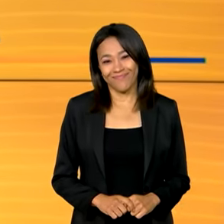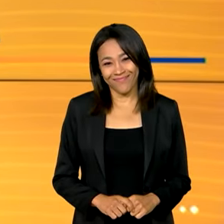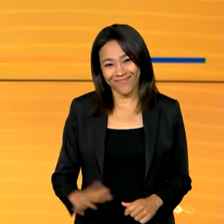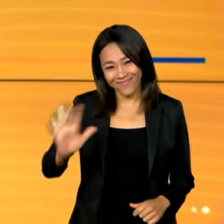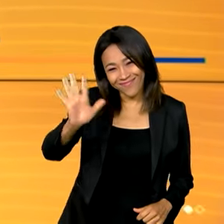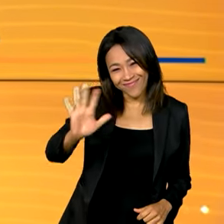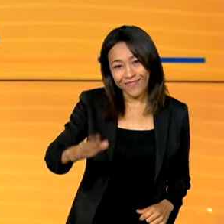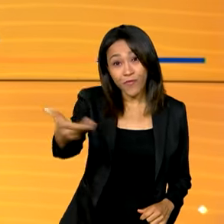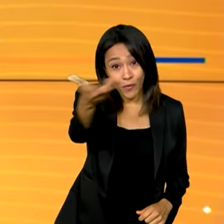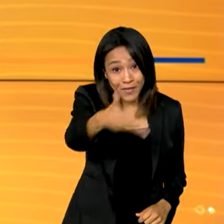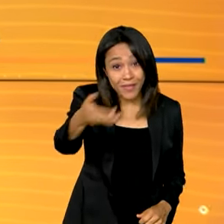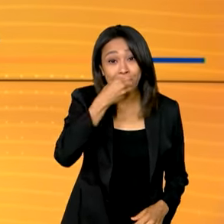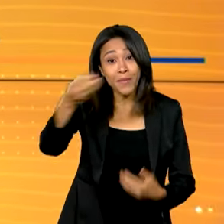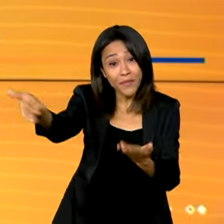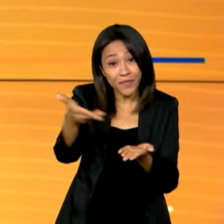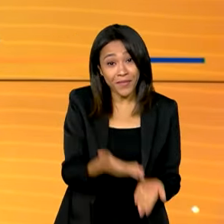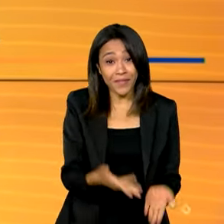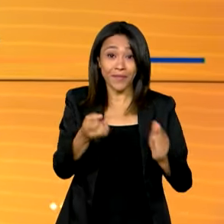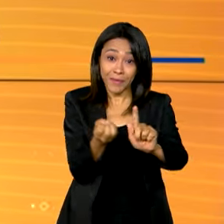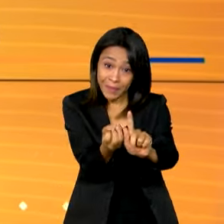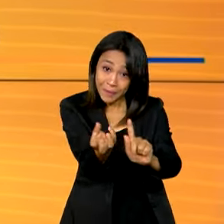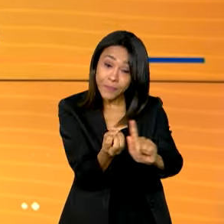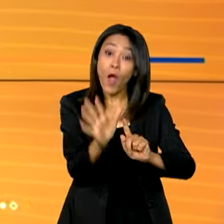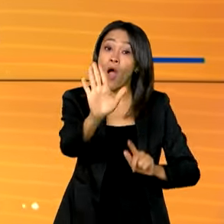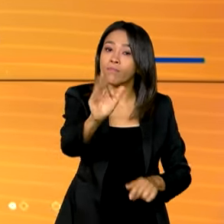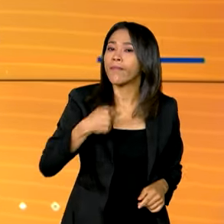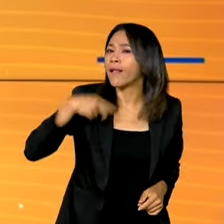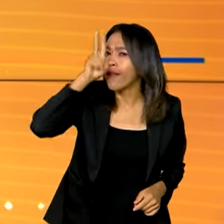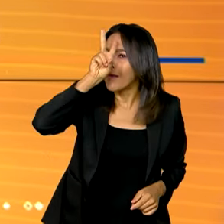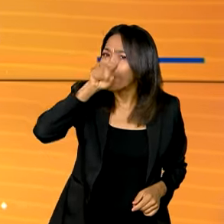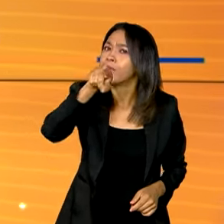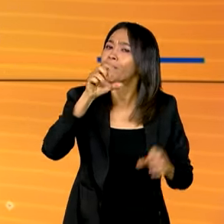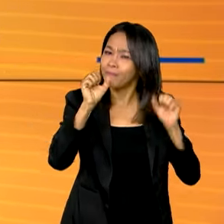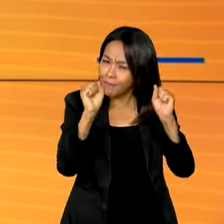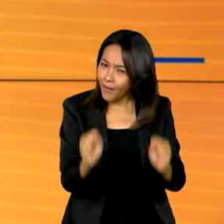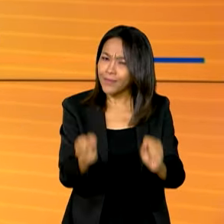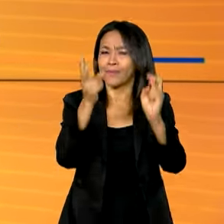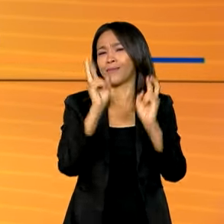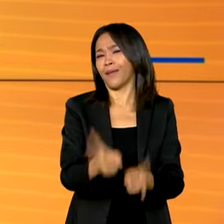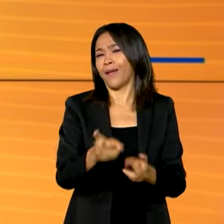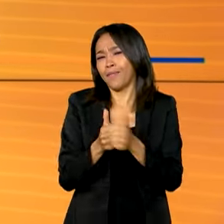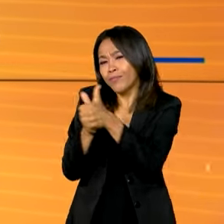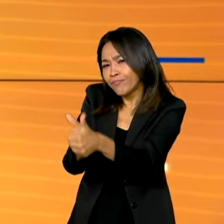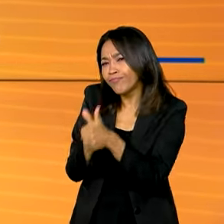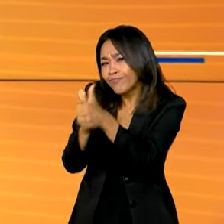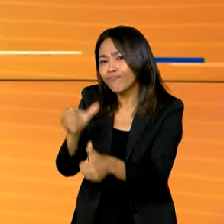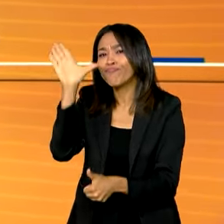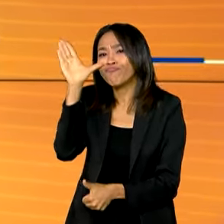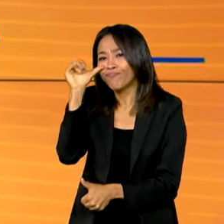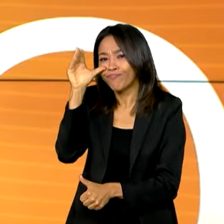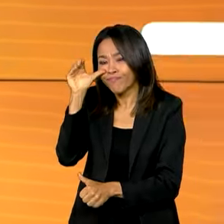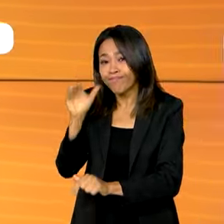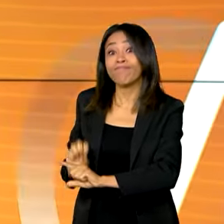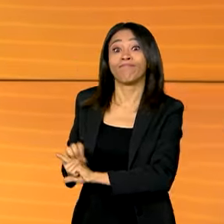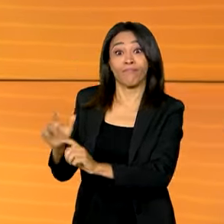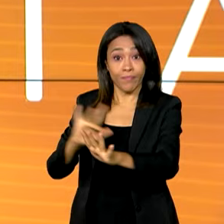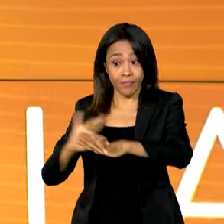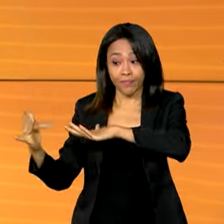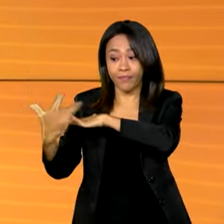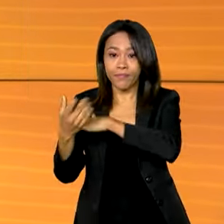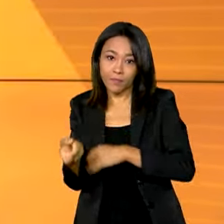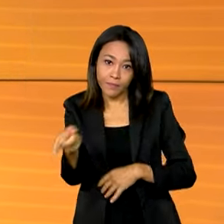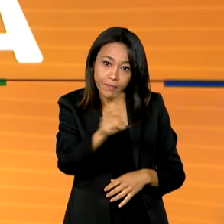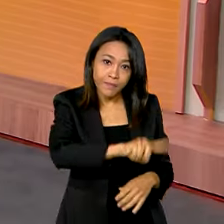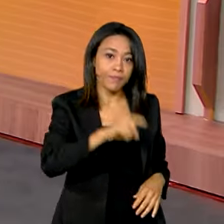Olá, seja muito bem-vindo ao canal GOV. Lembrando que você pode sempre nos acompanhar ao vivo pelas redes sociais e pela